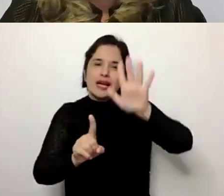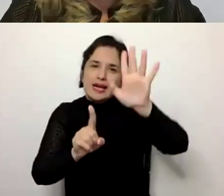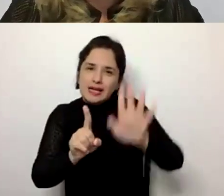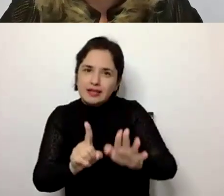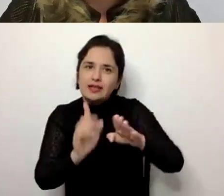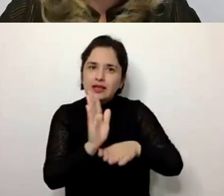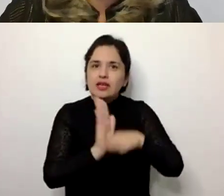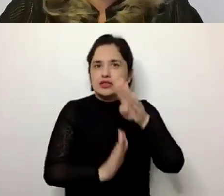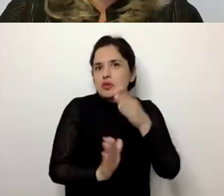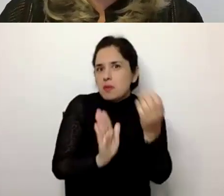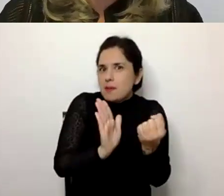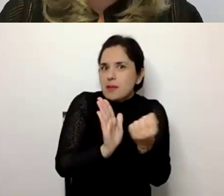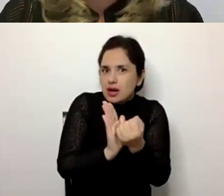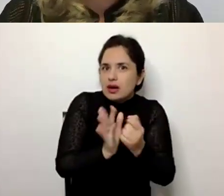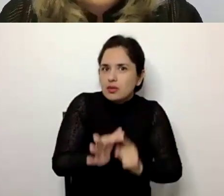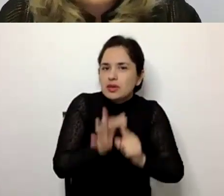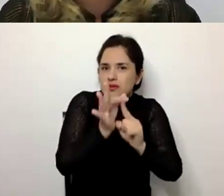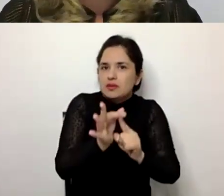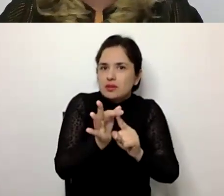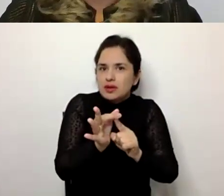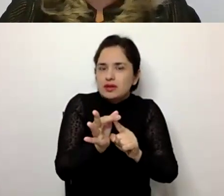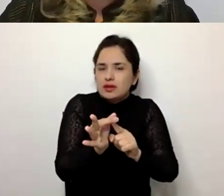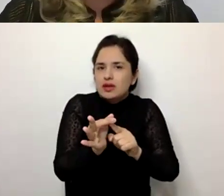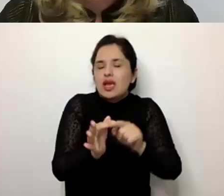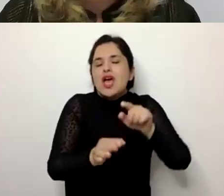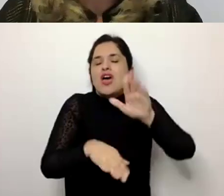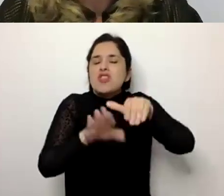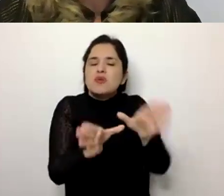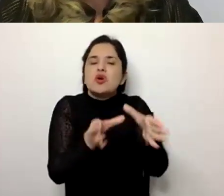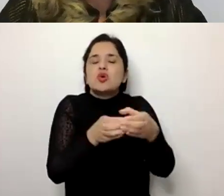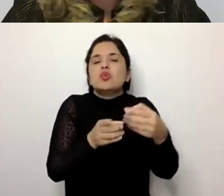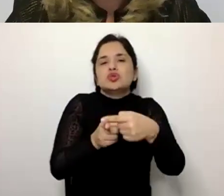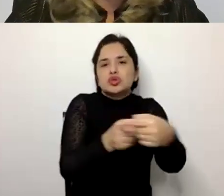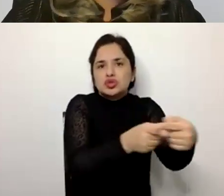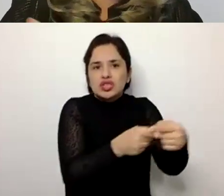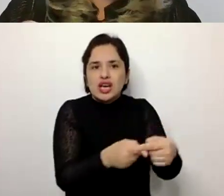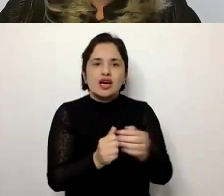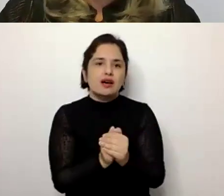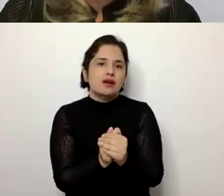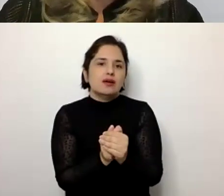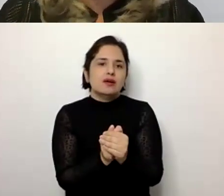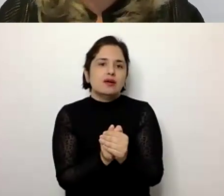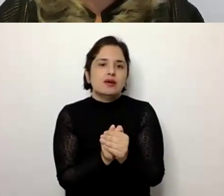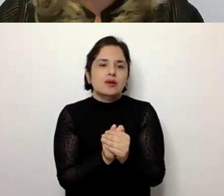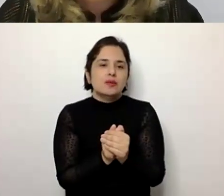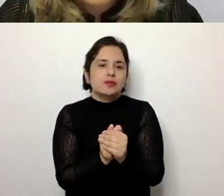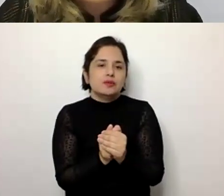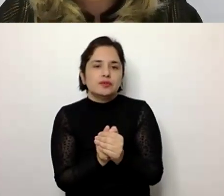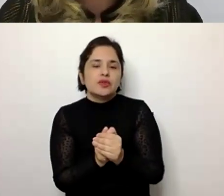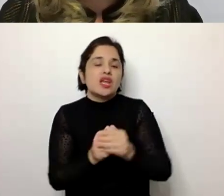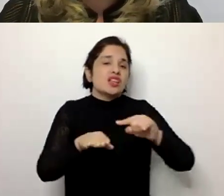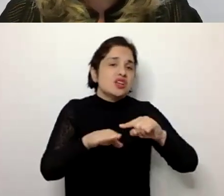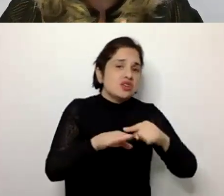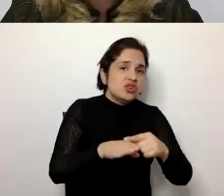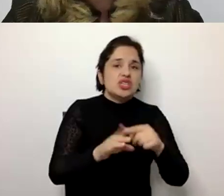mais marcantes, principalmente as questões sociais, de valorização do idoso, ou das condições de